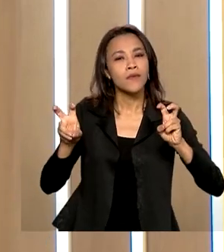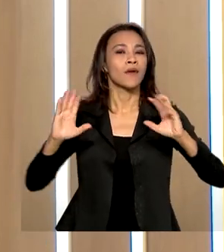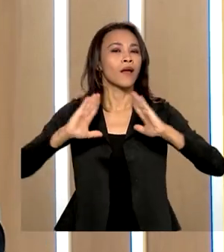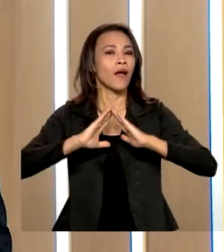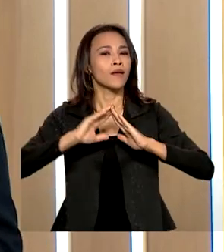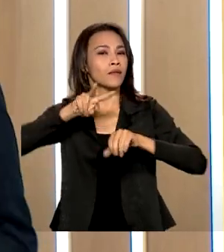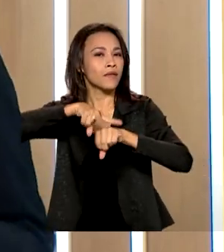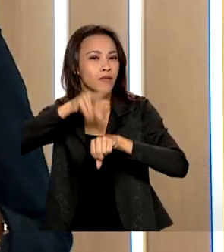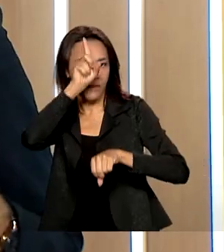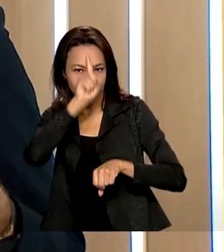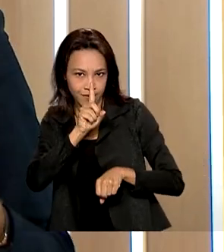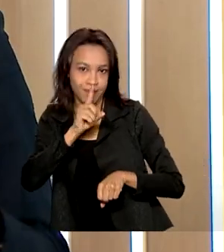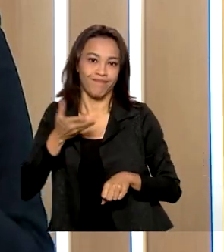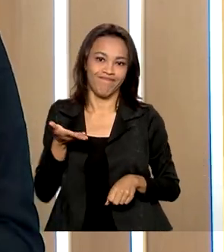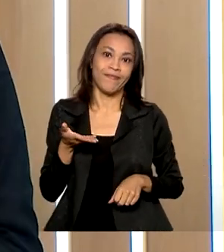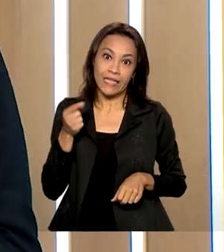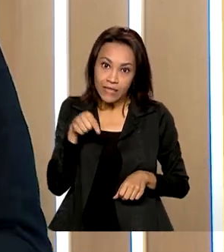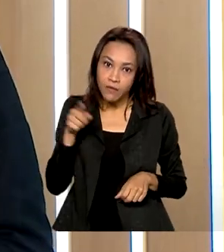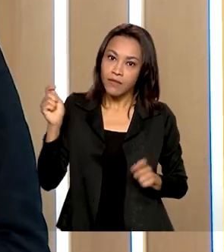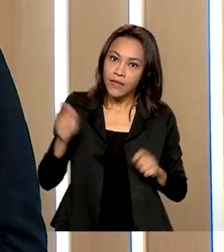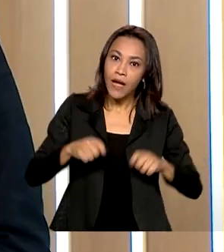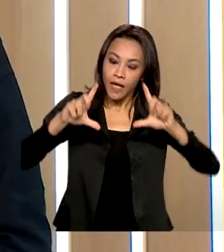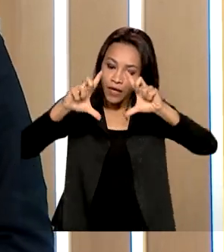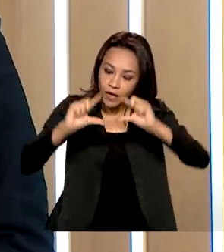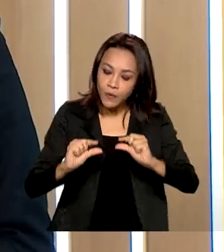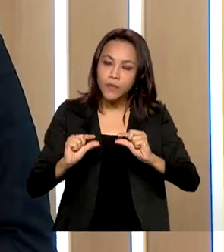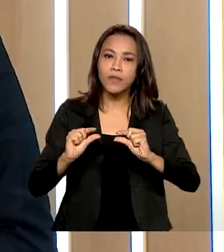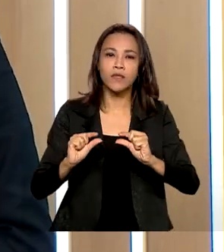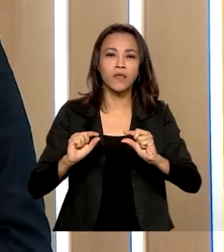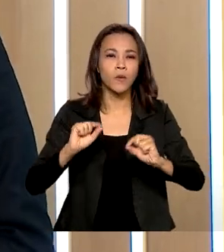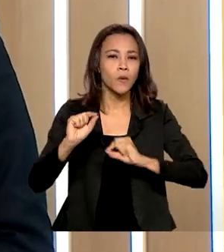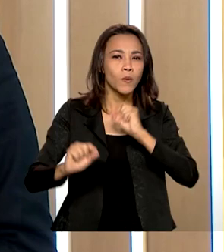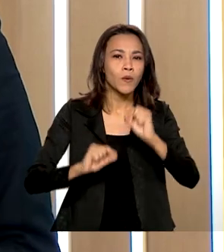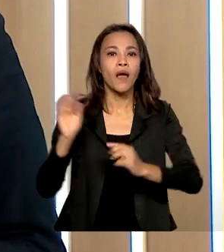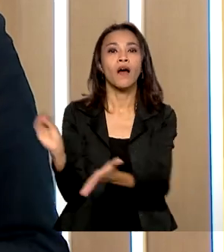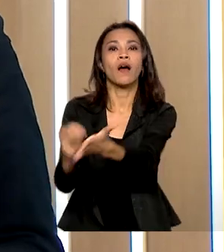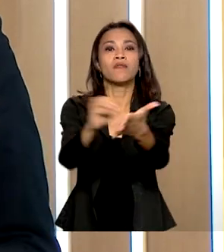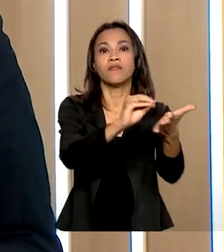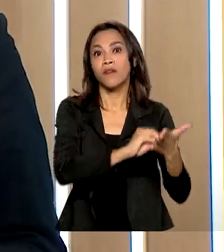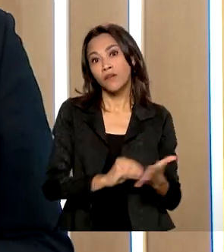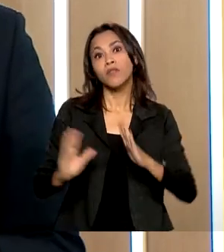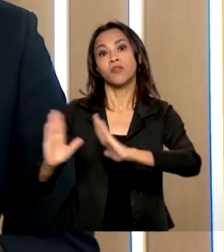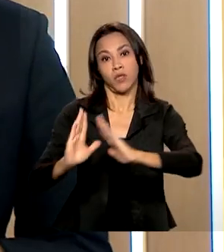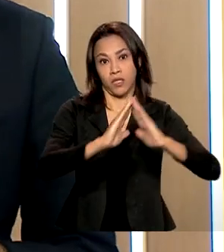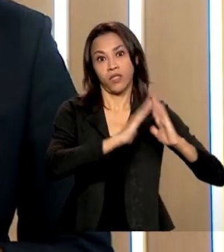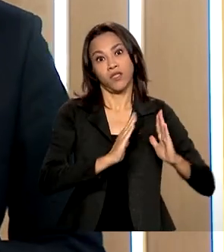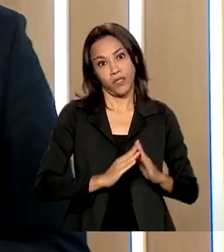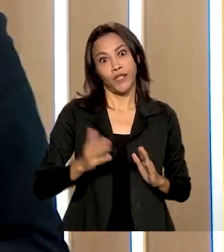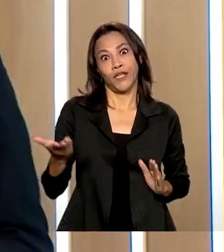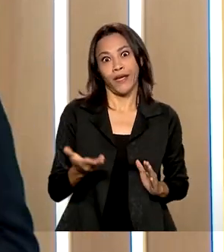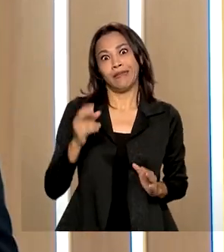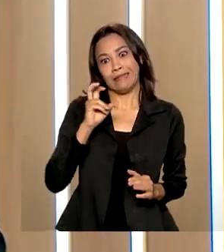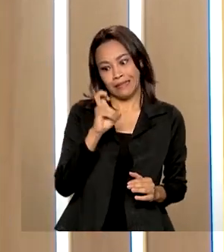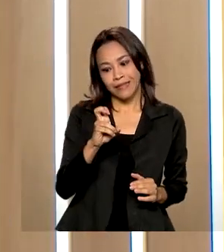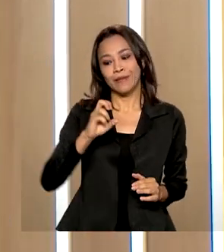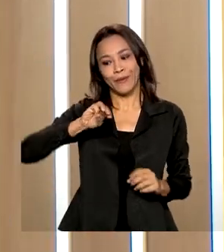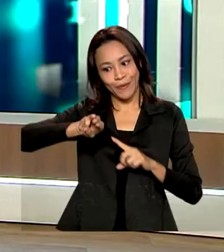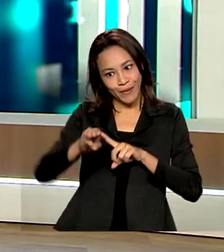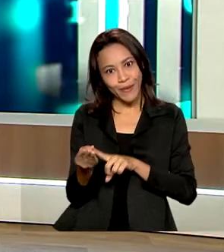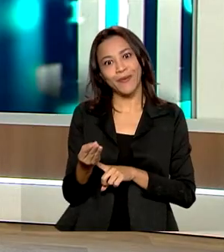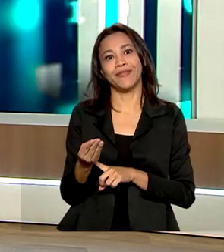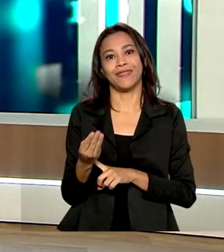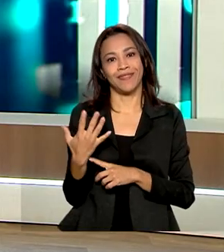esse financiamento, vai ser possível reduzir substancialmente o déficit habitacional no Brasil, que é estimado em mais de R 5 milhões de